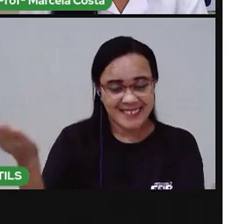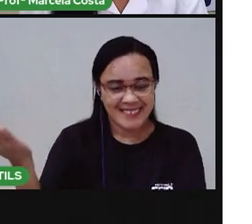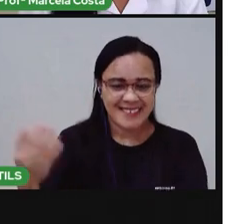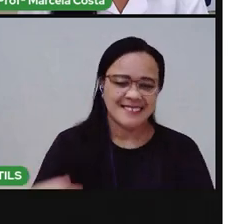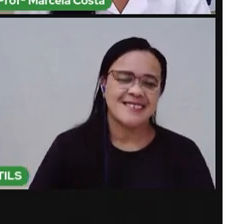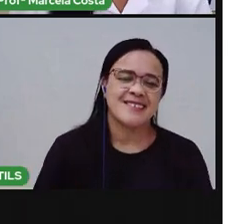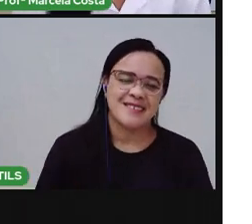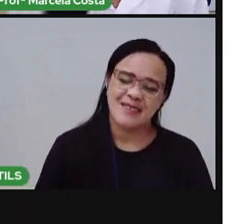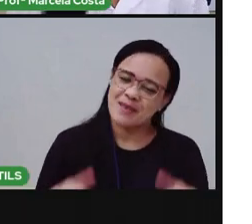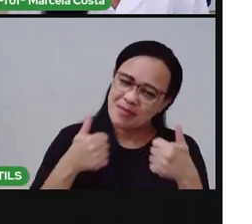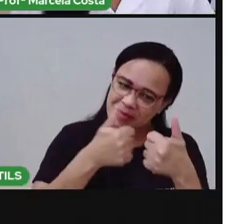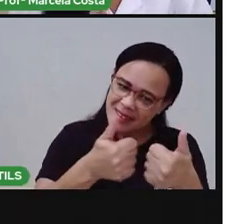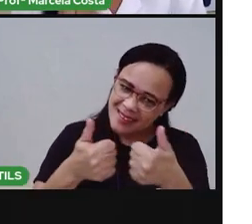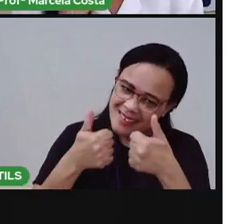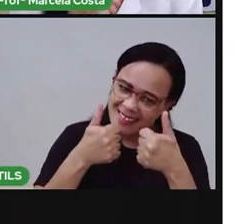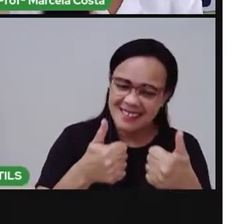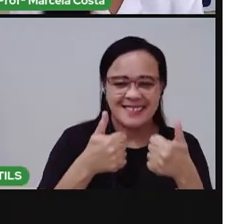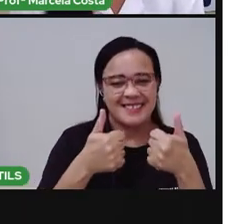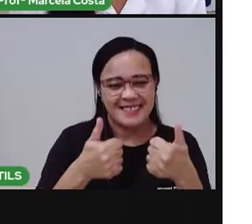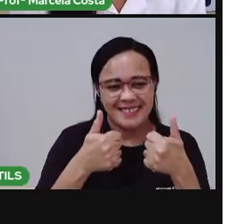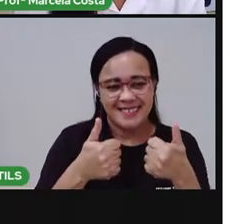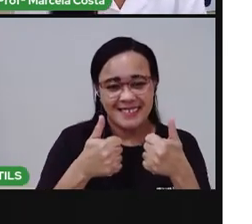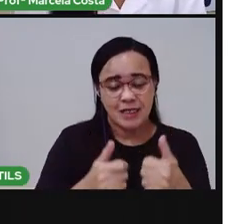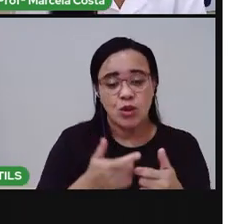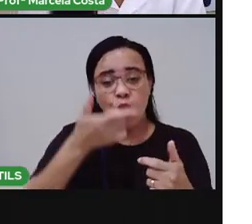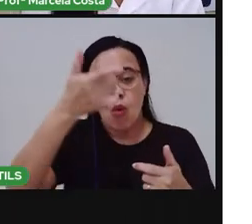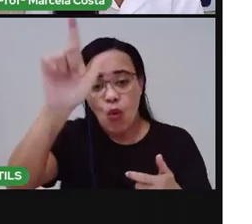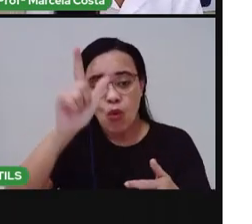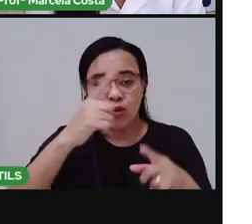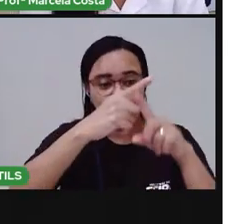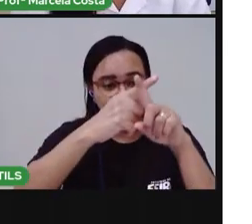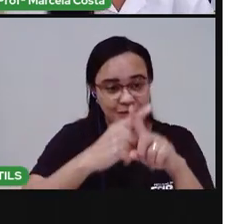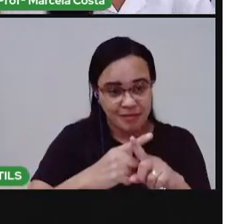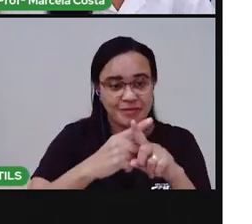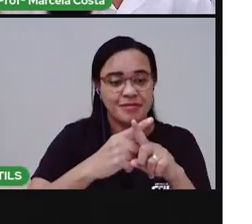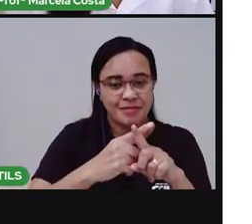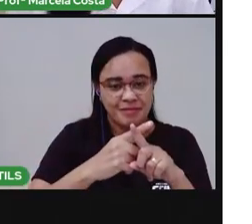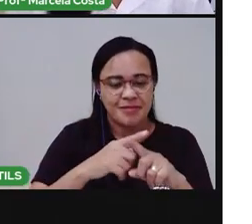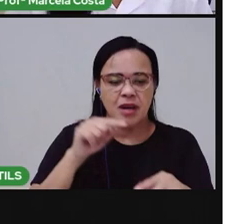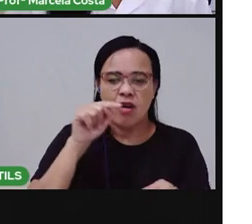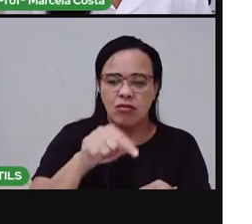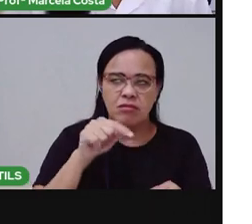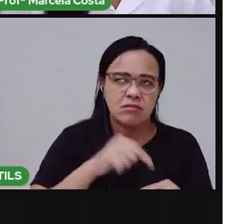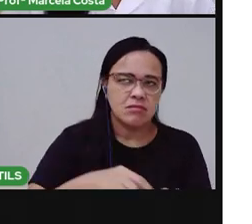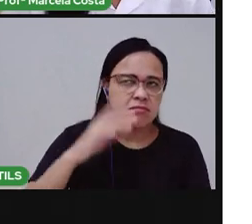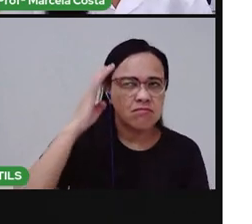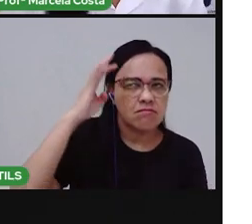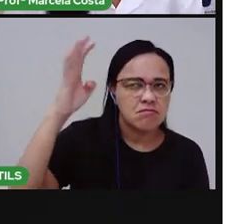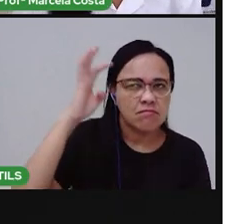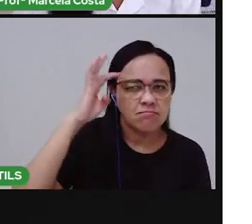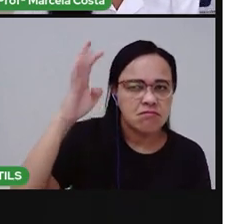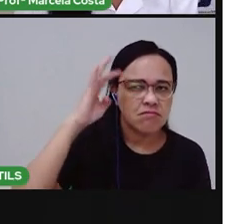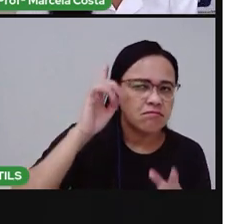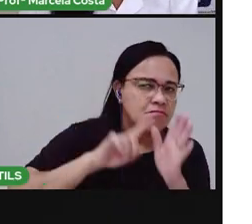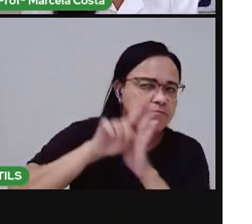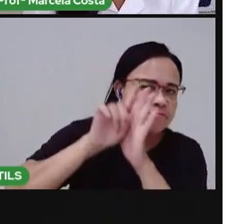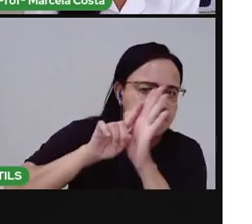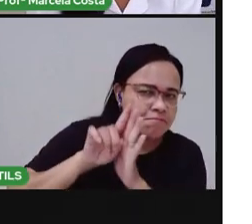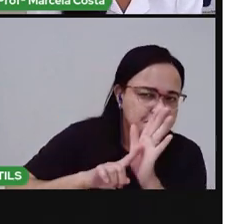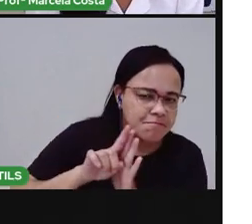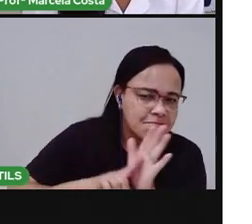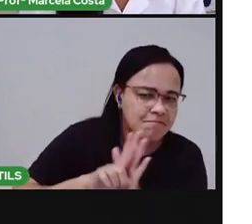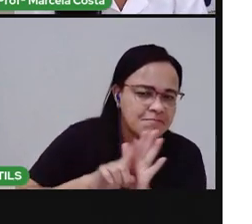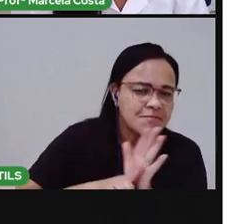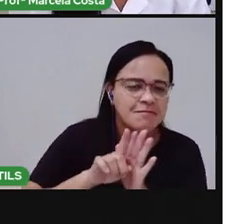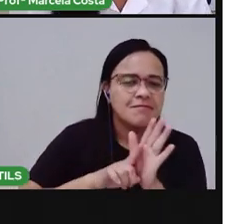Muito bem. Agora tem um outro desafio. Use a sua criatividade. E represente através de um